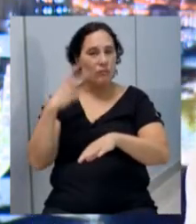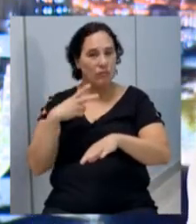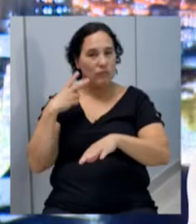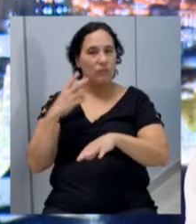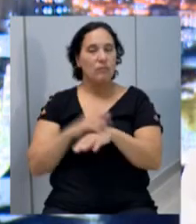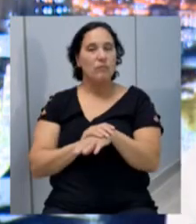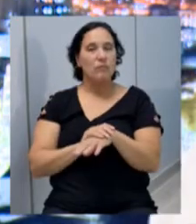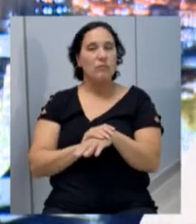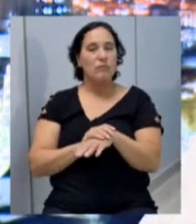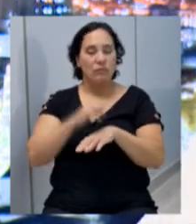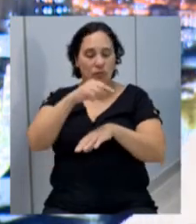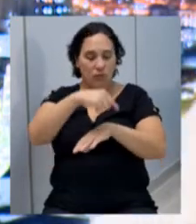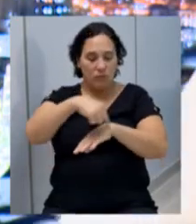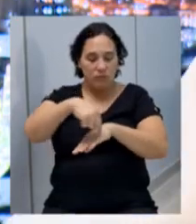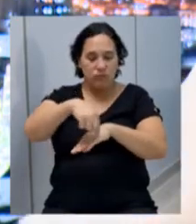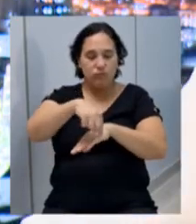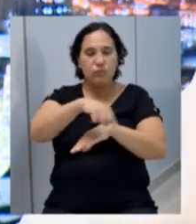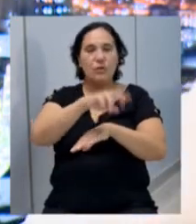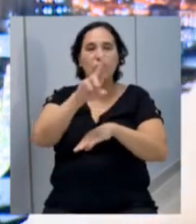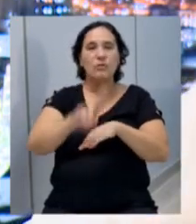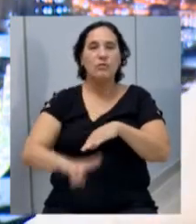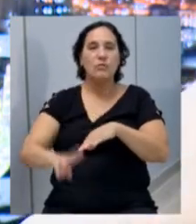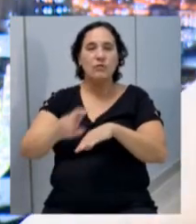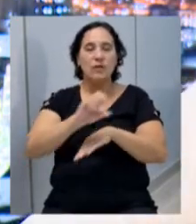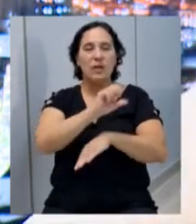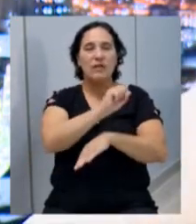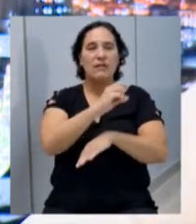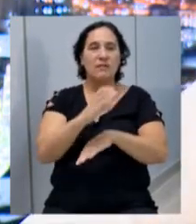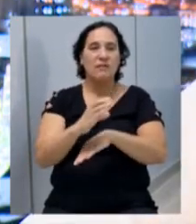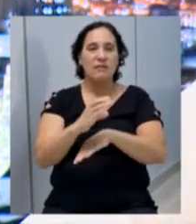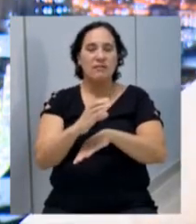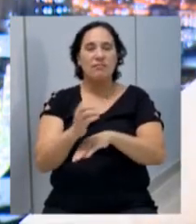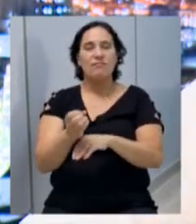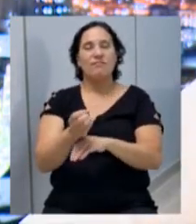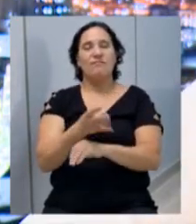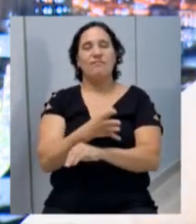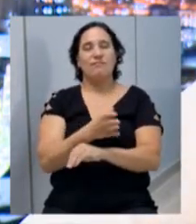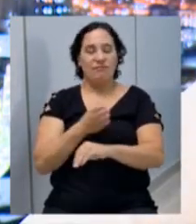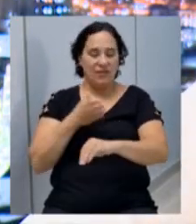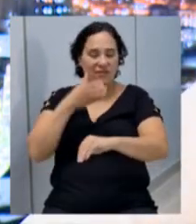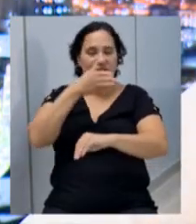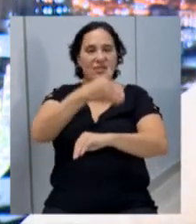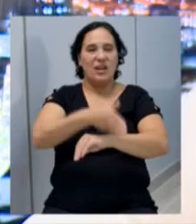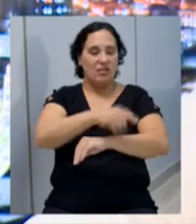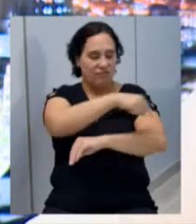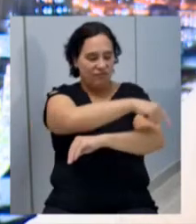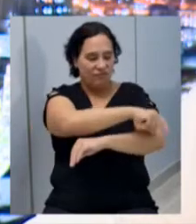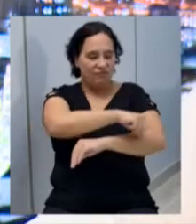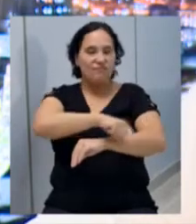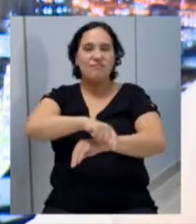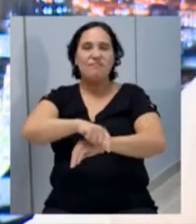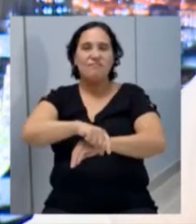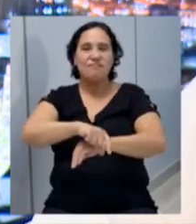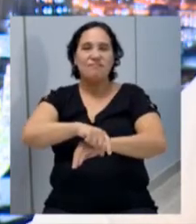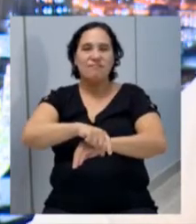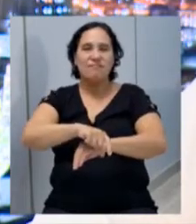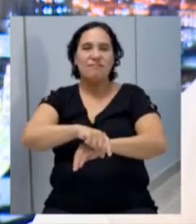a perimetral do pessoal que usa a SC e acaba entrando na perimetral causando